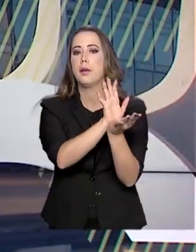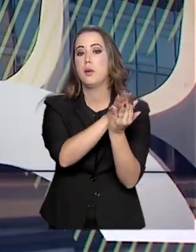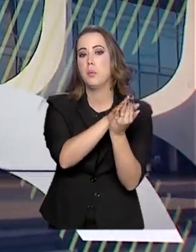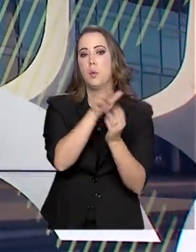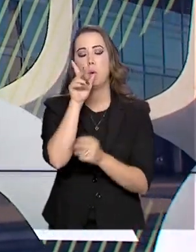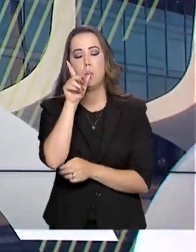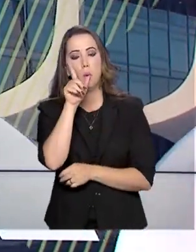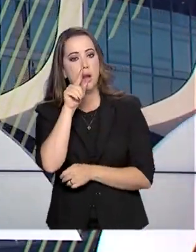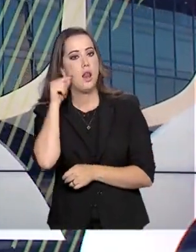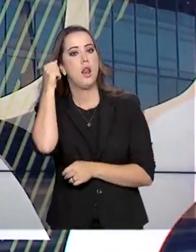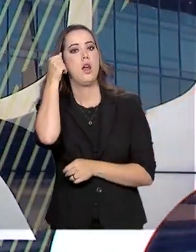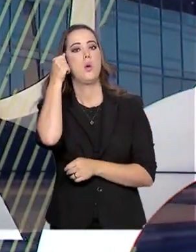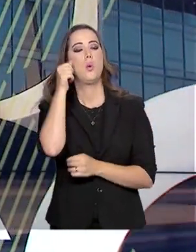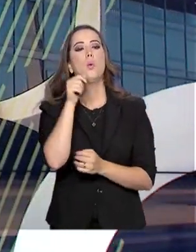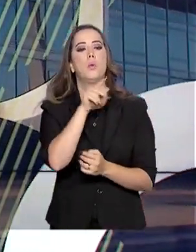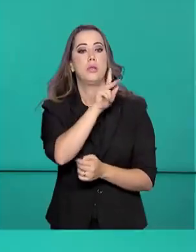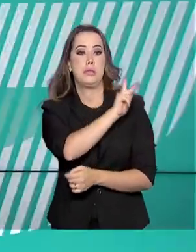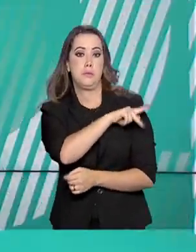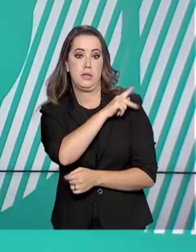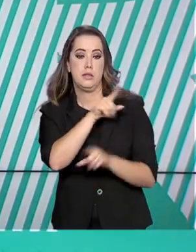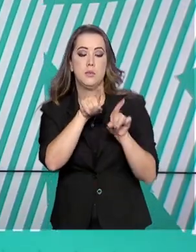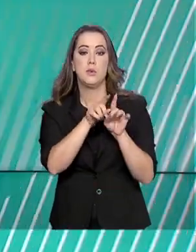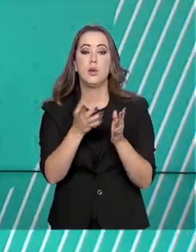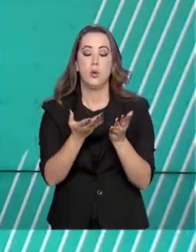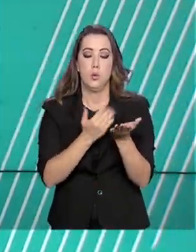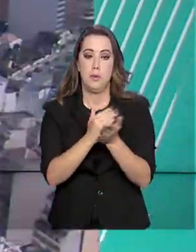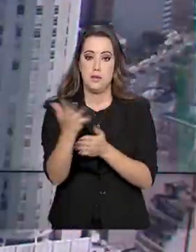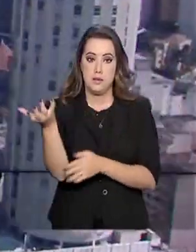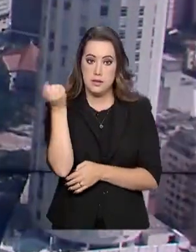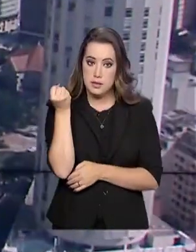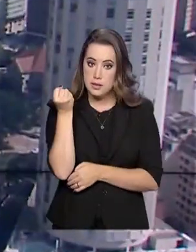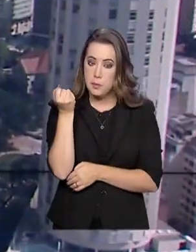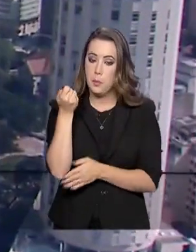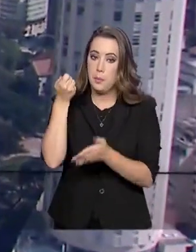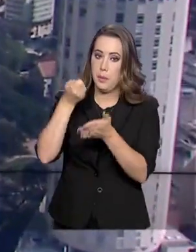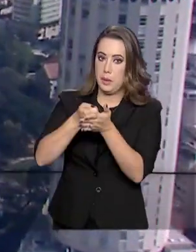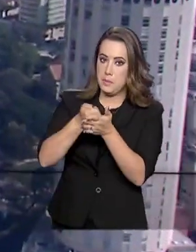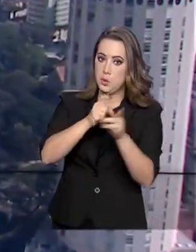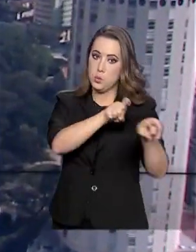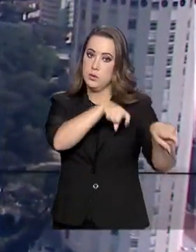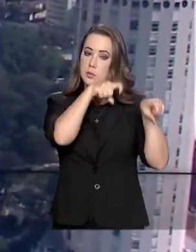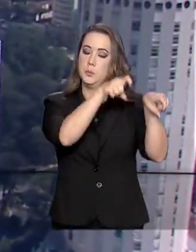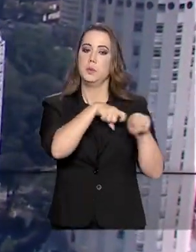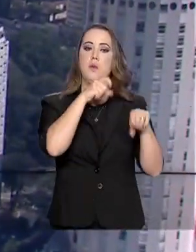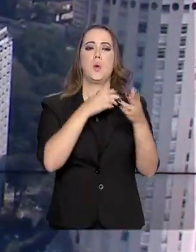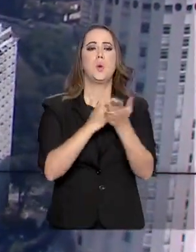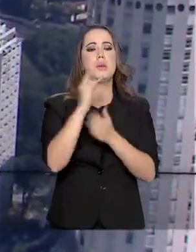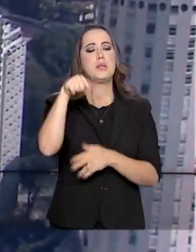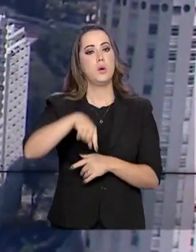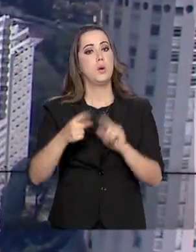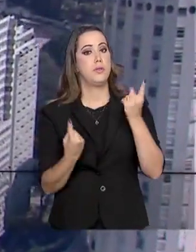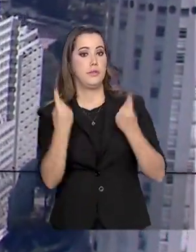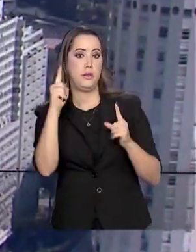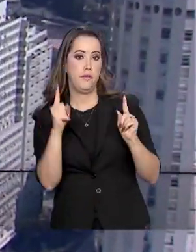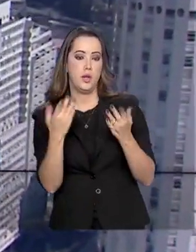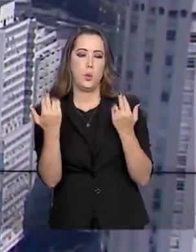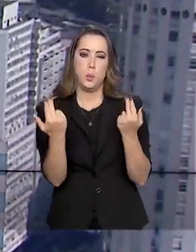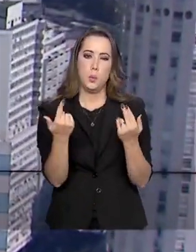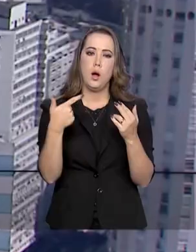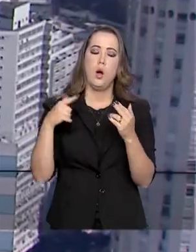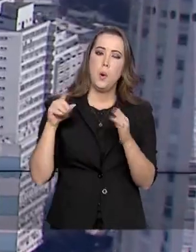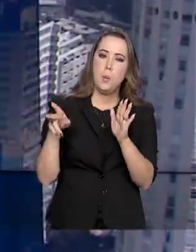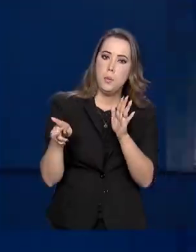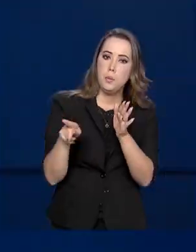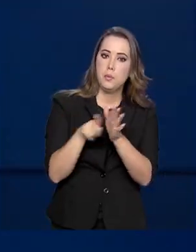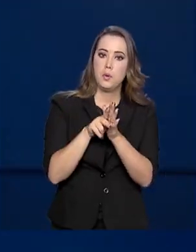Alagoas e Paraíba começam a receber o Garantia Safra. O pagamento será feito agora em fevereiro, seguindo o mesmo calendário dos benefícios